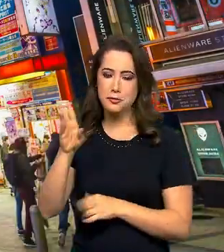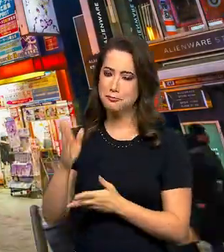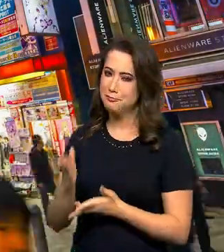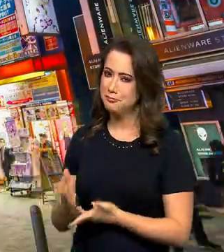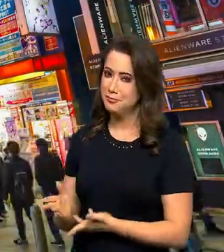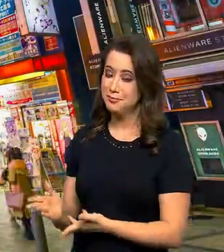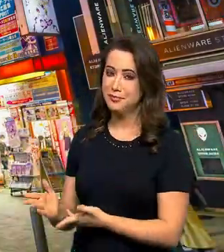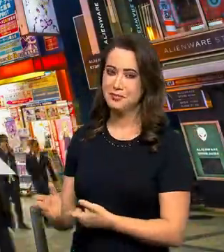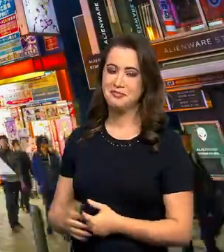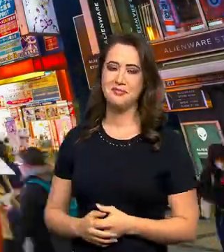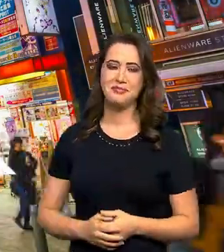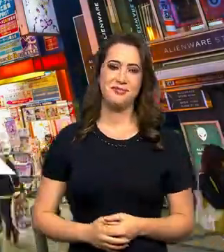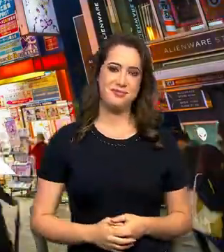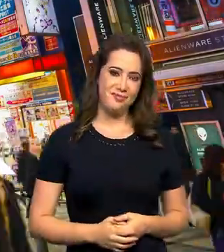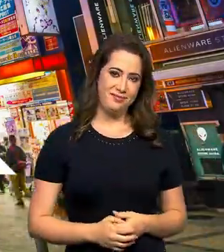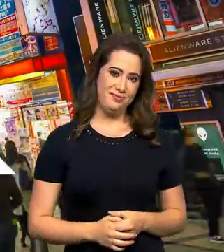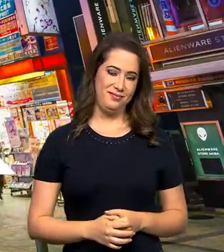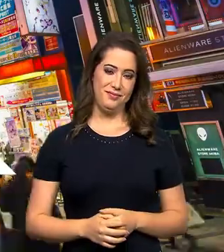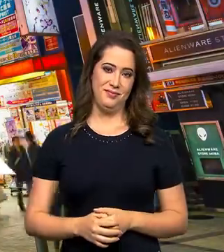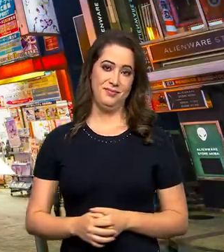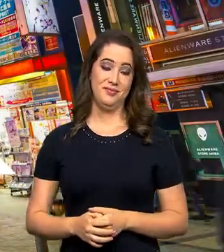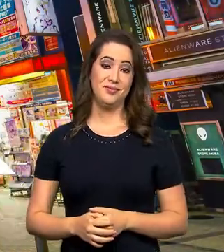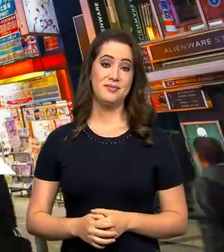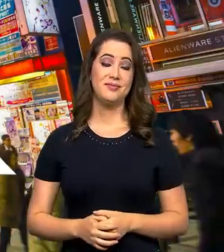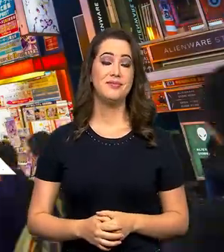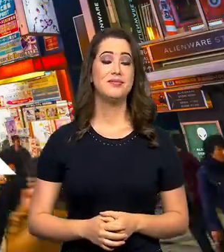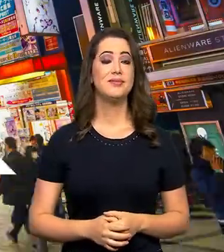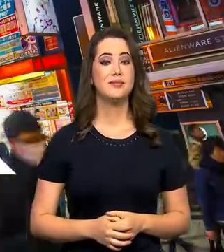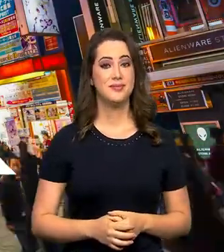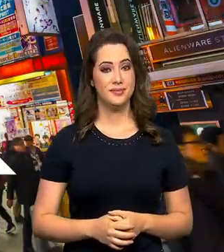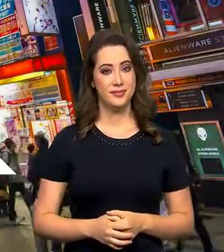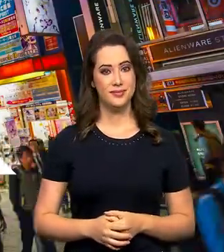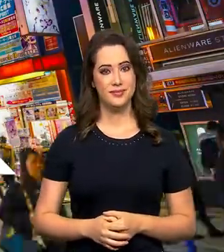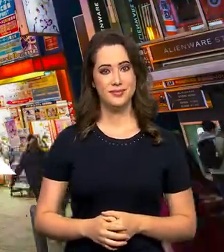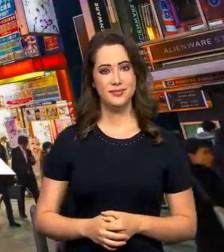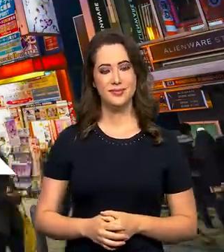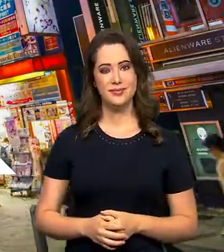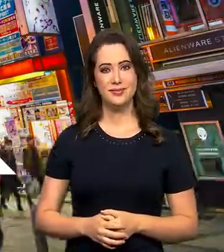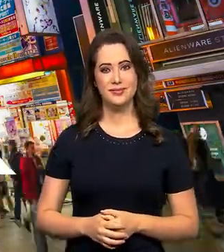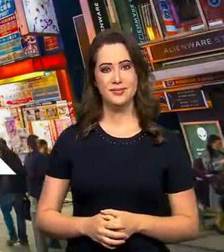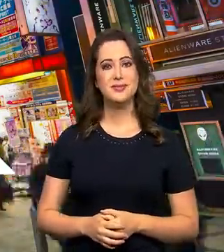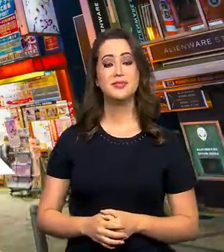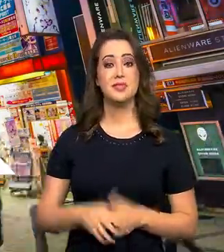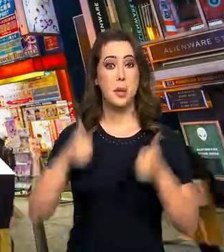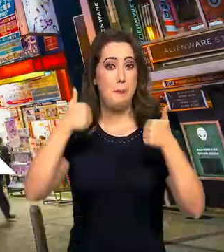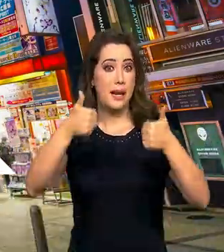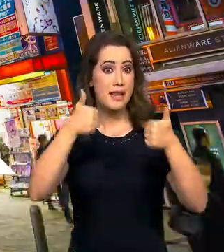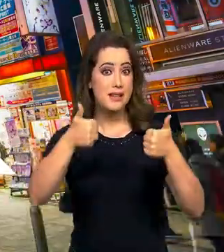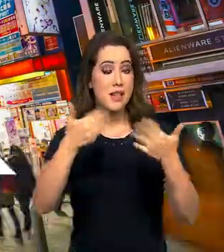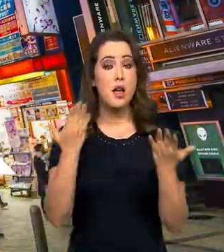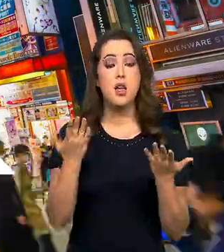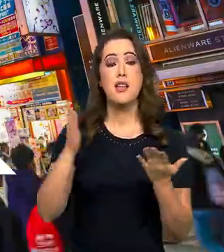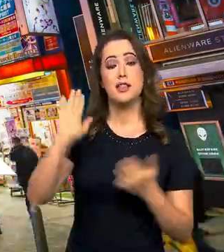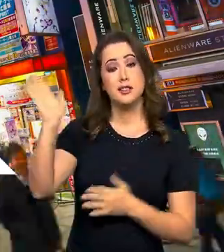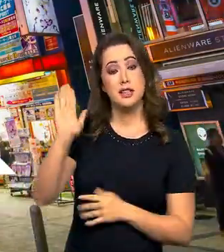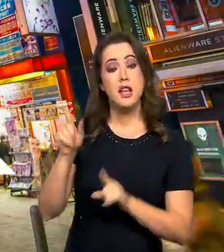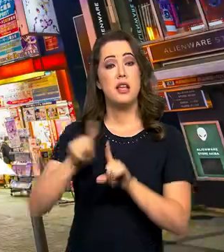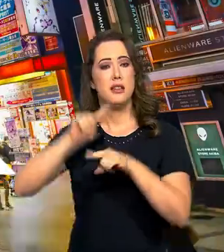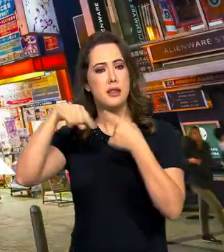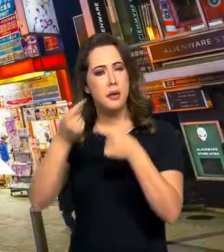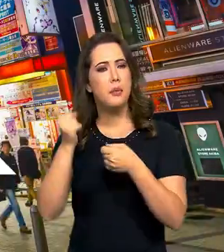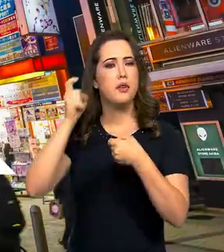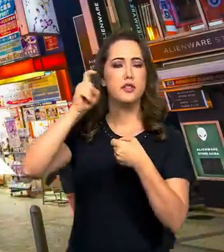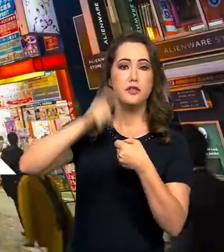no nosso site da Agência Brasil, que é www.agenciabrasil.ebc.com.br. Beleza, galera?